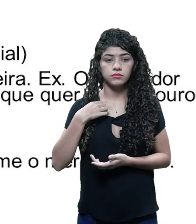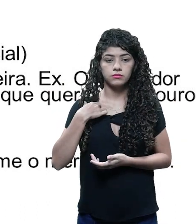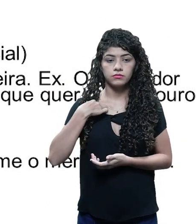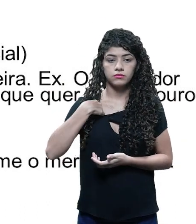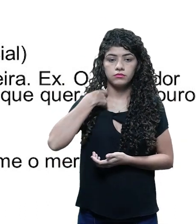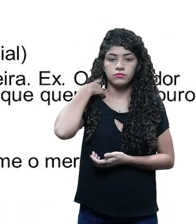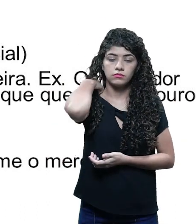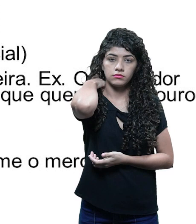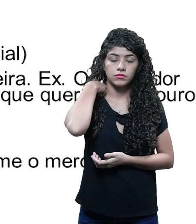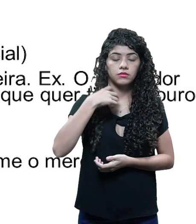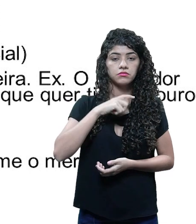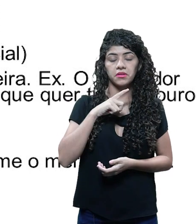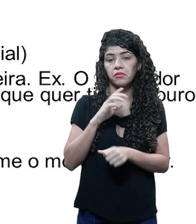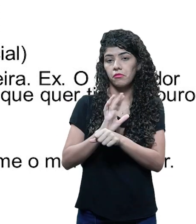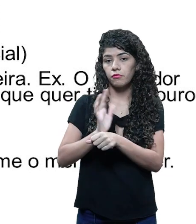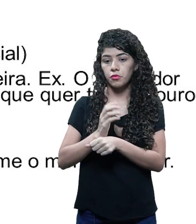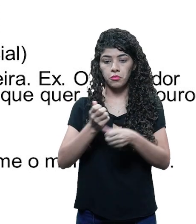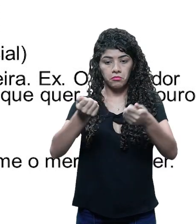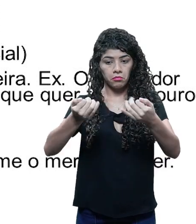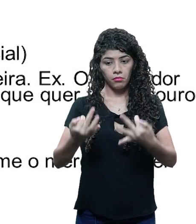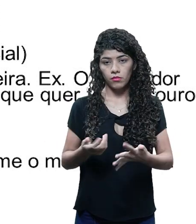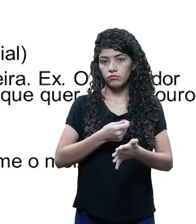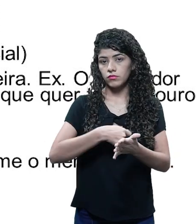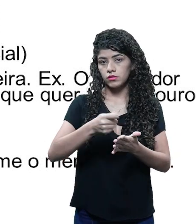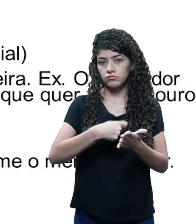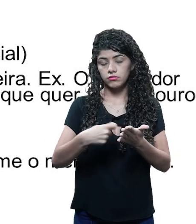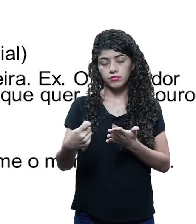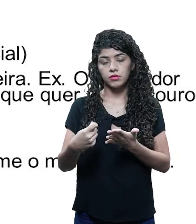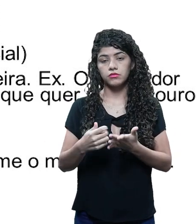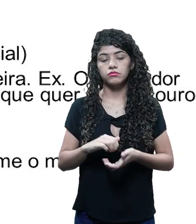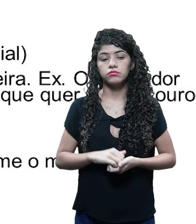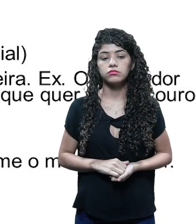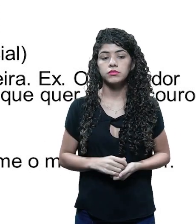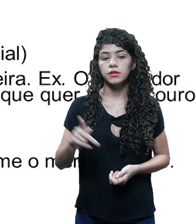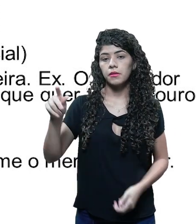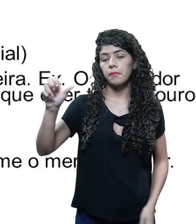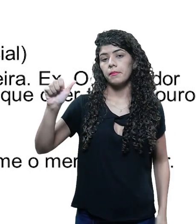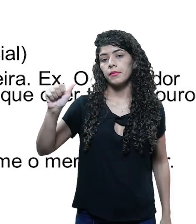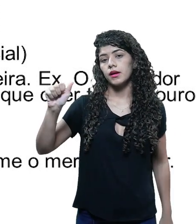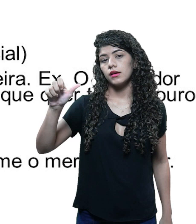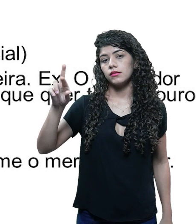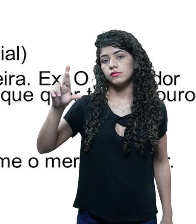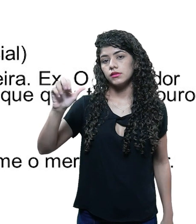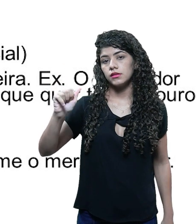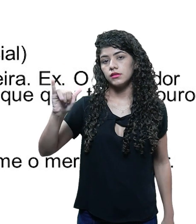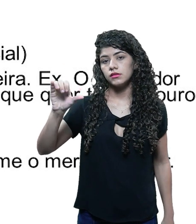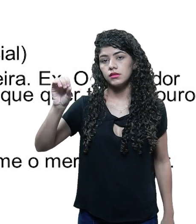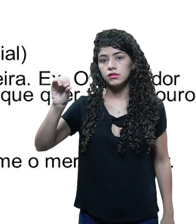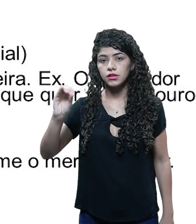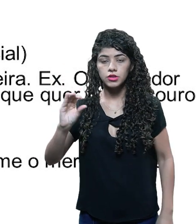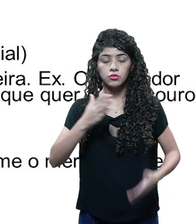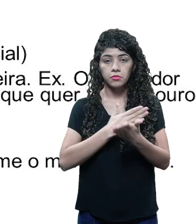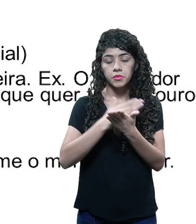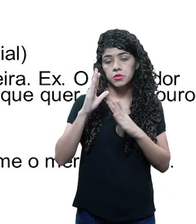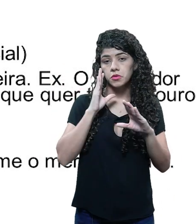Mônica Goldenberg, que fez um filme inteiro, que escreveu um roteiro, que deu origem a um filme belíssimo, um filme paraíso, a